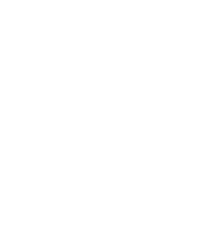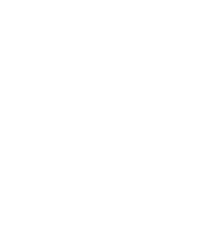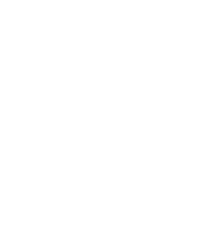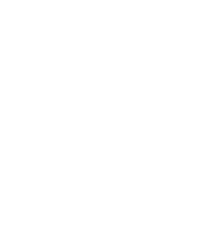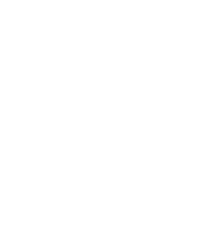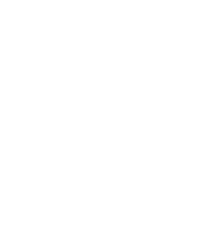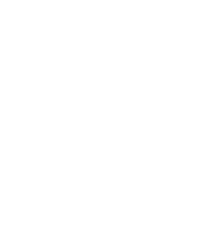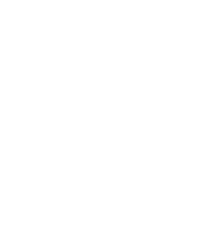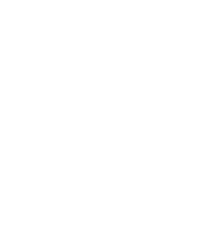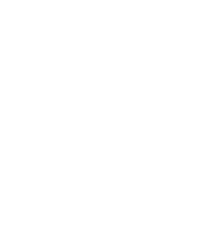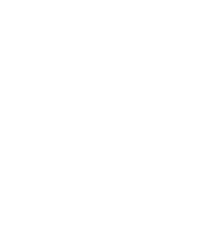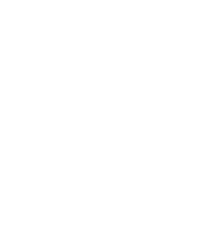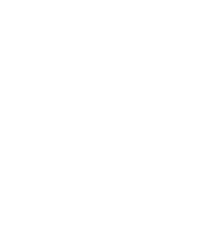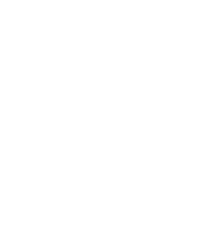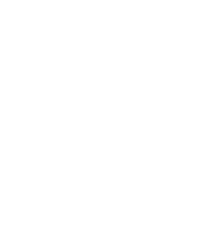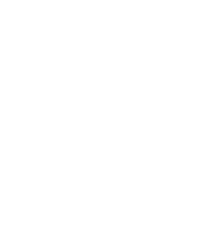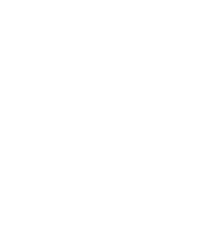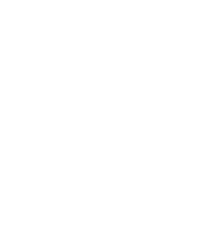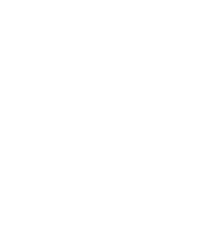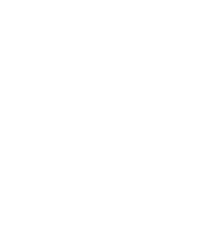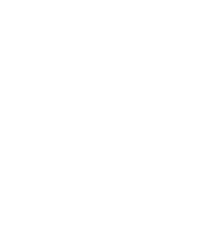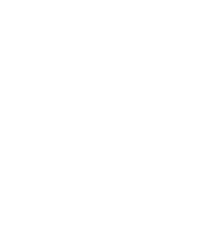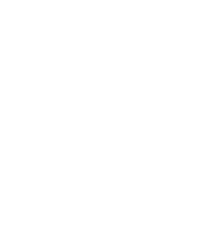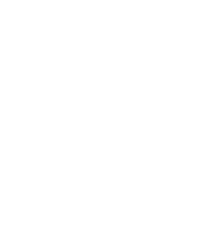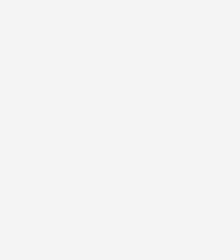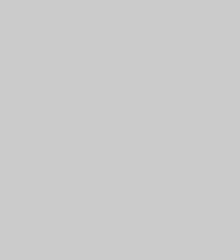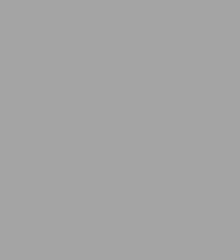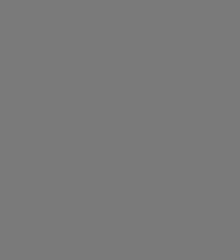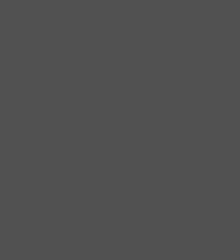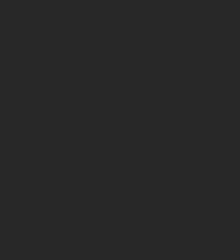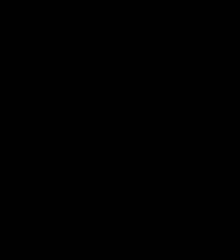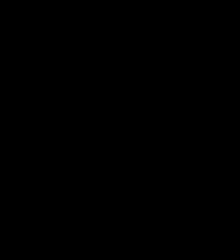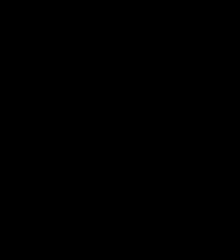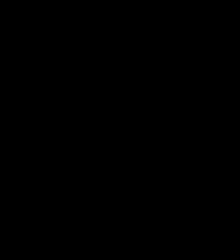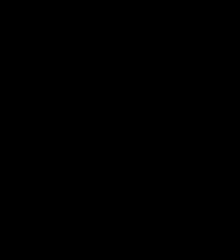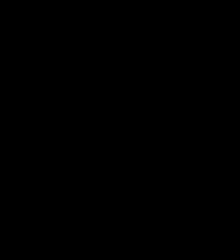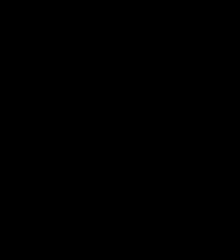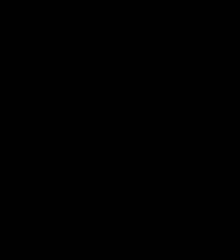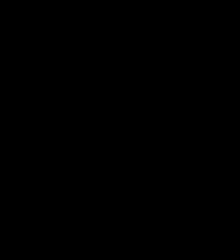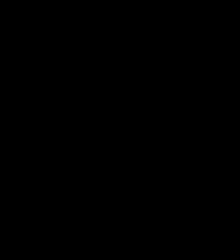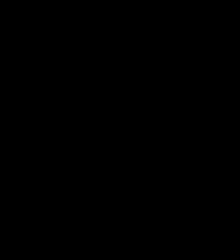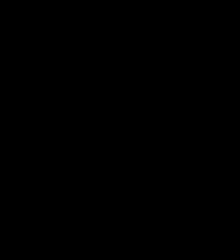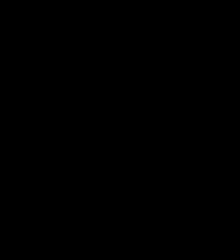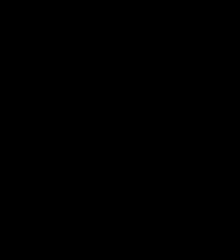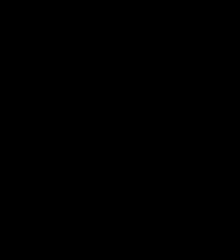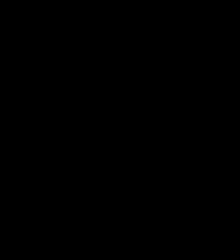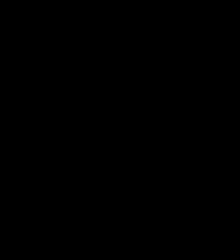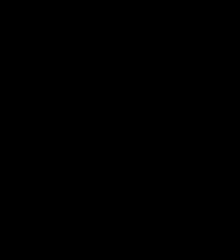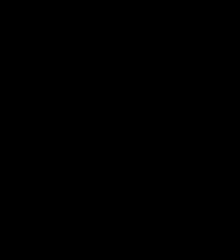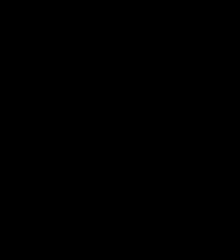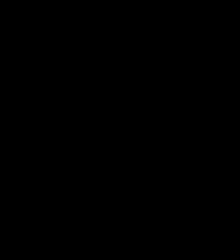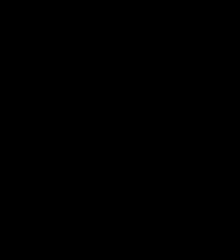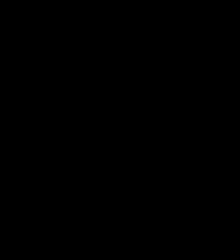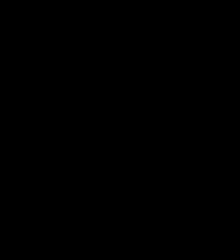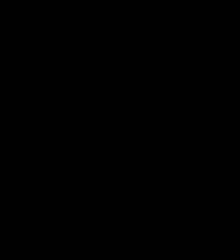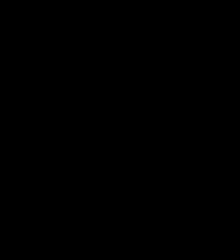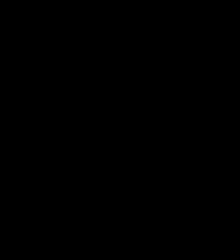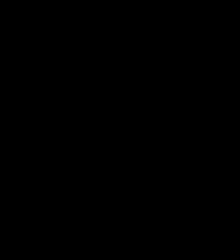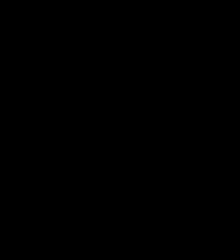Praça Moreira. A Praça Martim